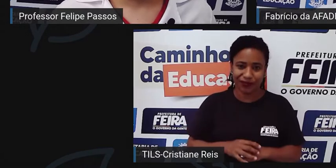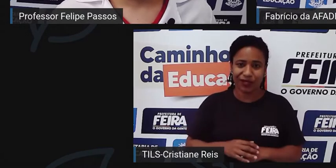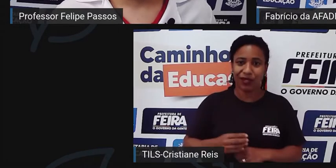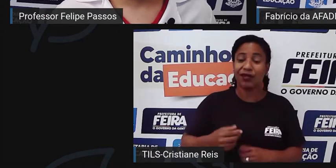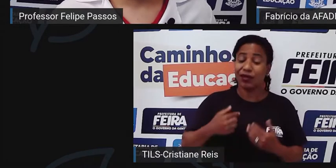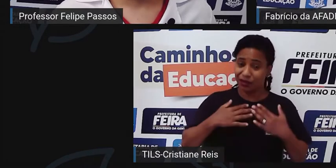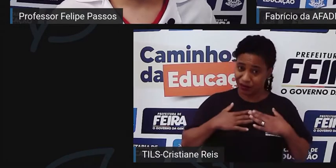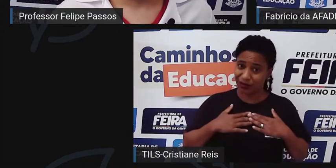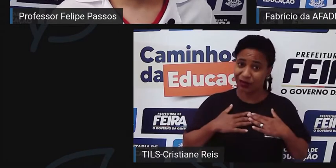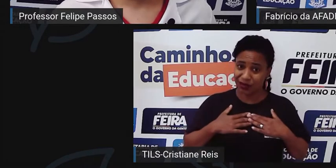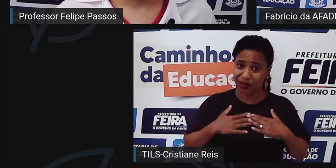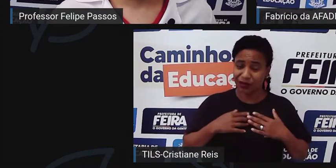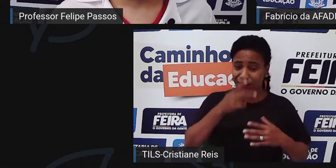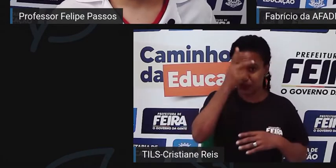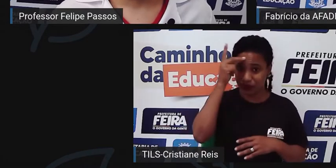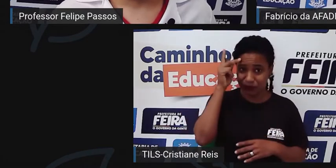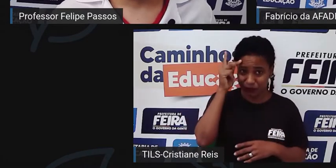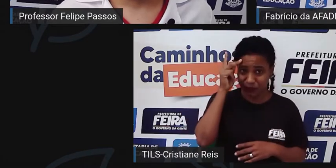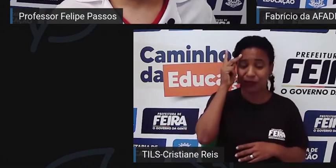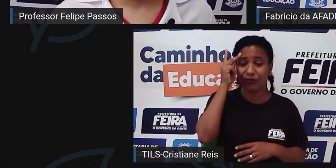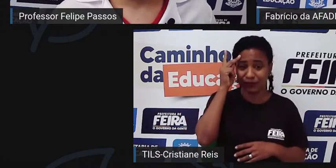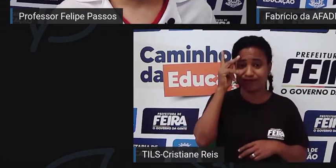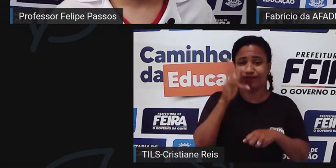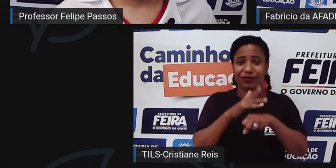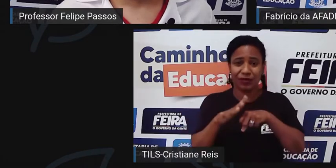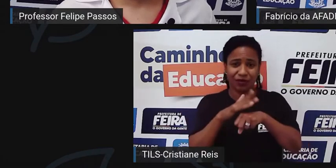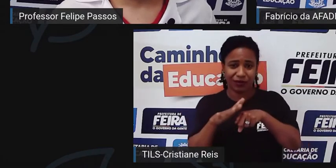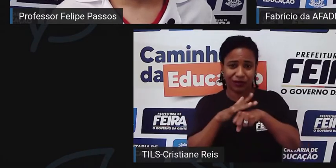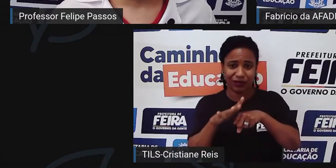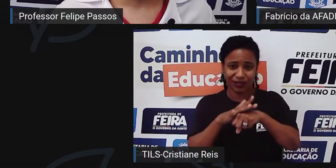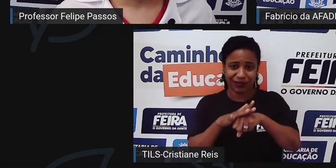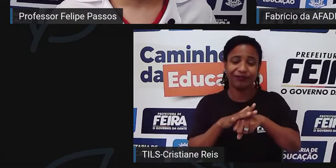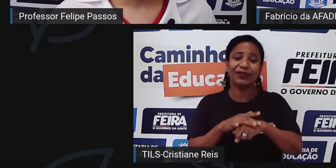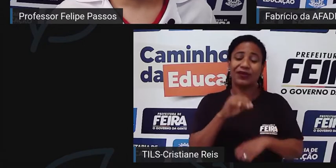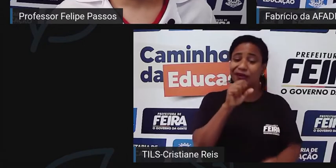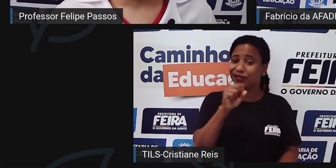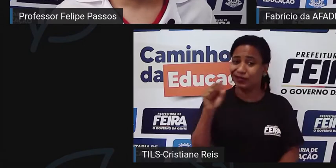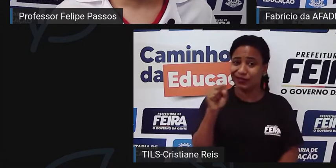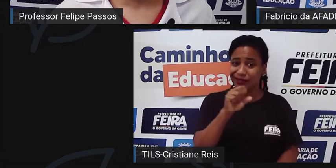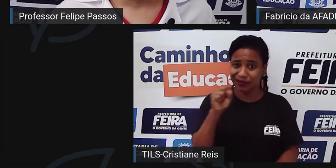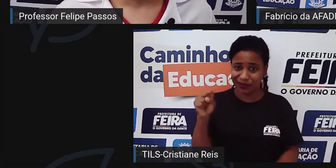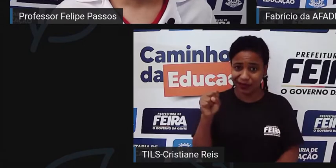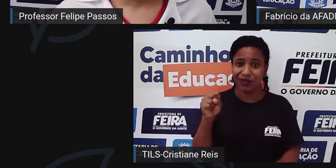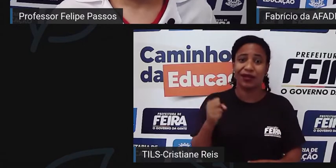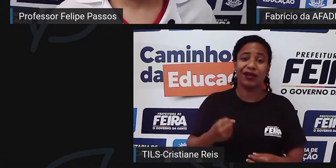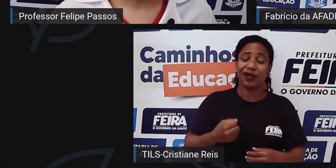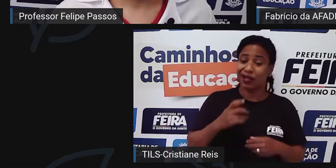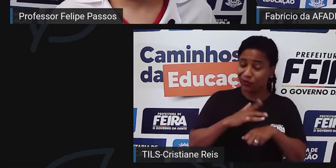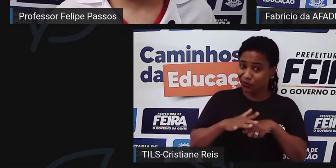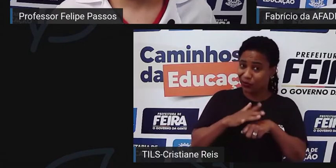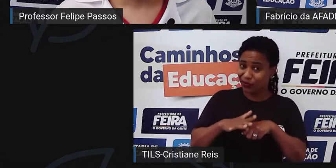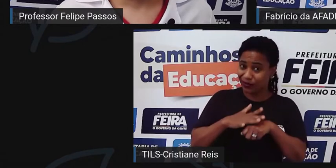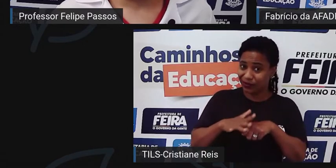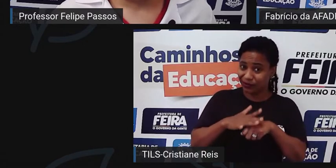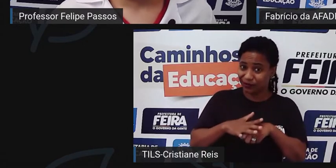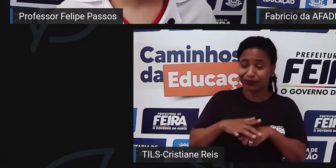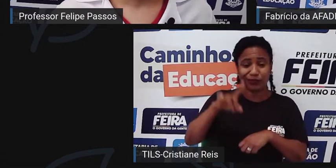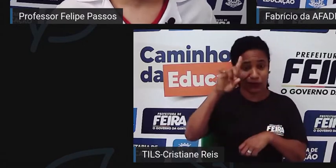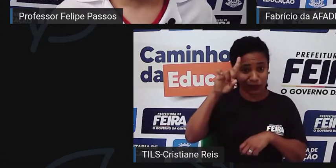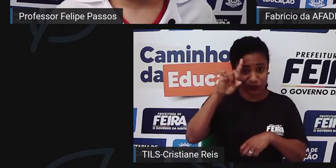pessoa com doença falciforme, demoglobina SS. Então, assim, eu convivo com essa doença todo dia.